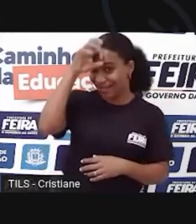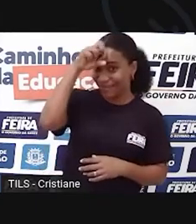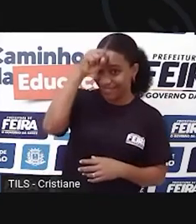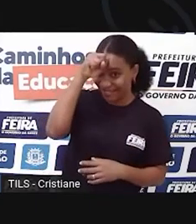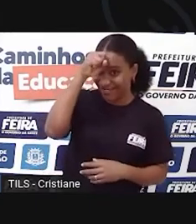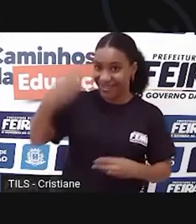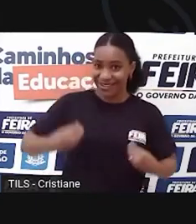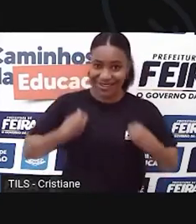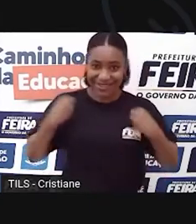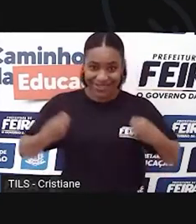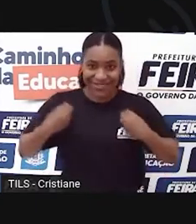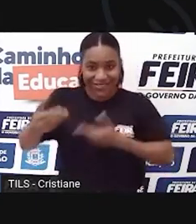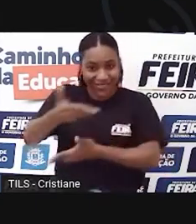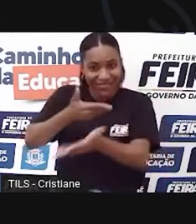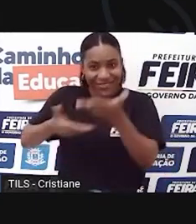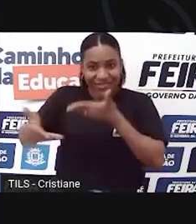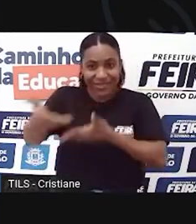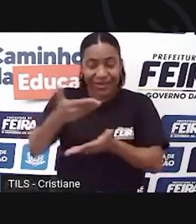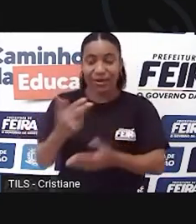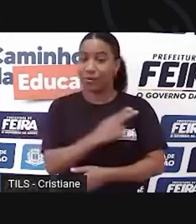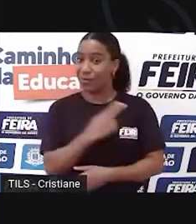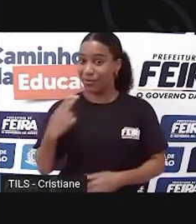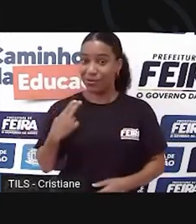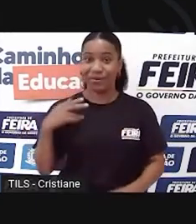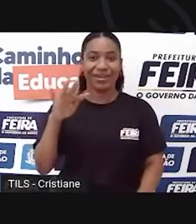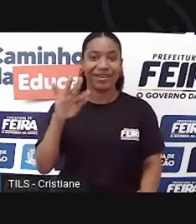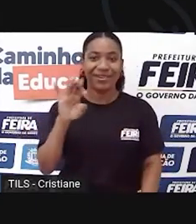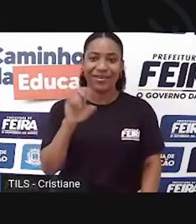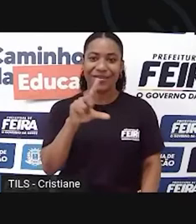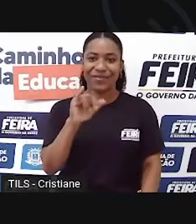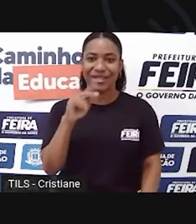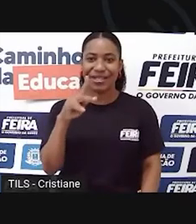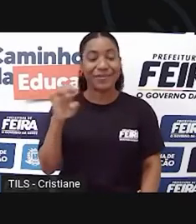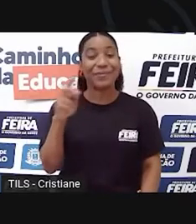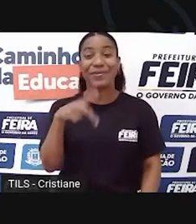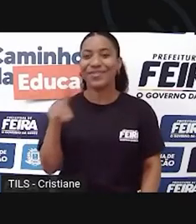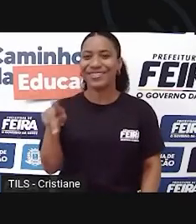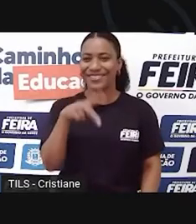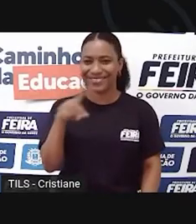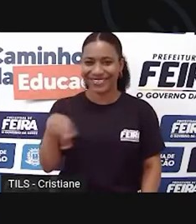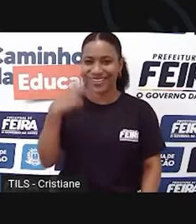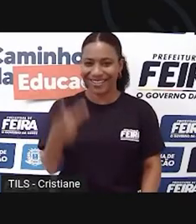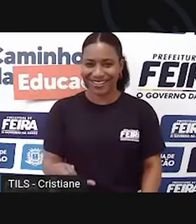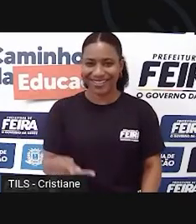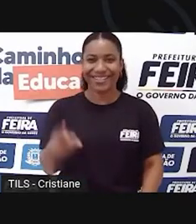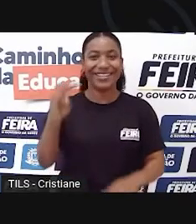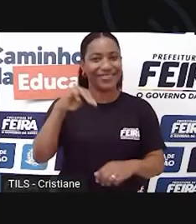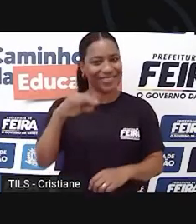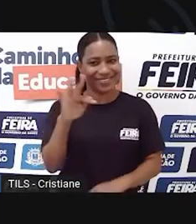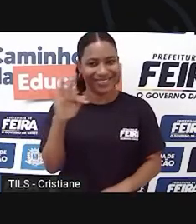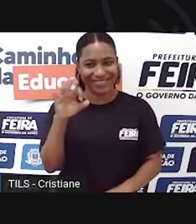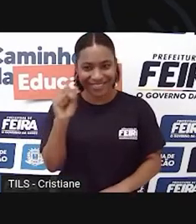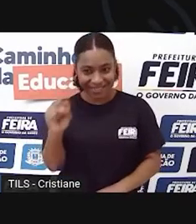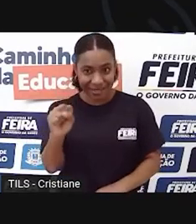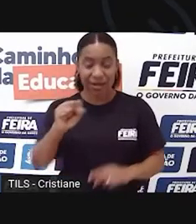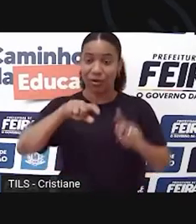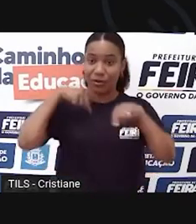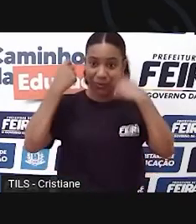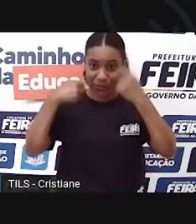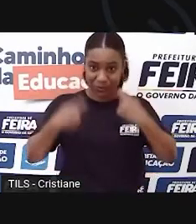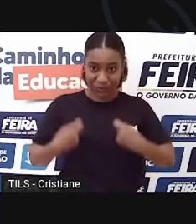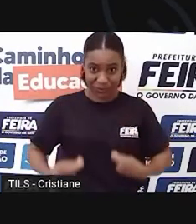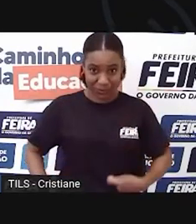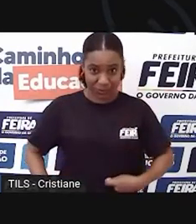Meu nome é Felipe Passos, eu sou professor da rede municipal daqui de Feira de Santana, vou fazer agora minha audiodescrição, certo?